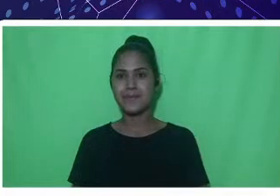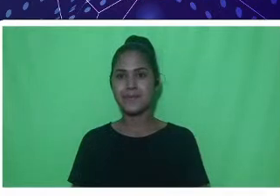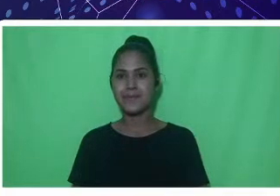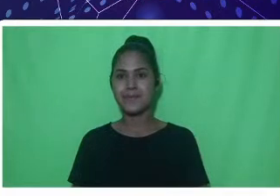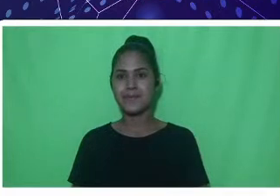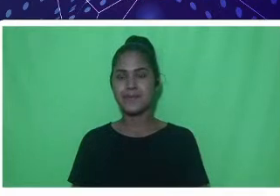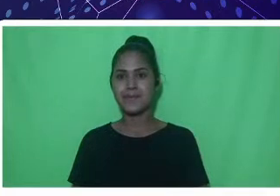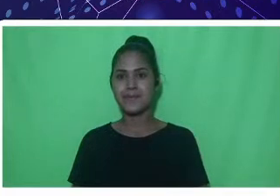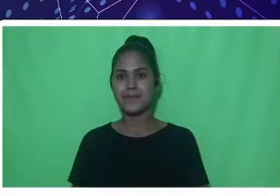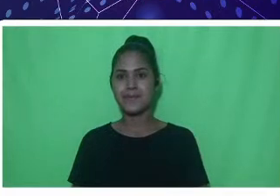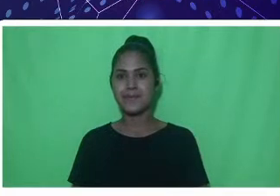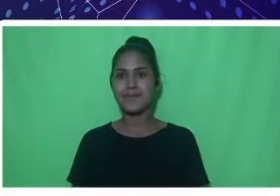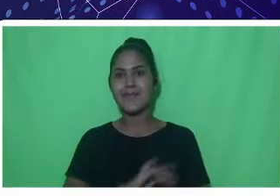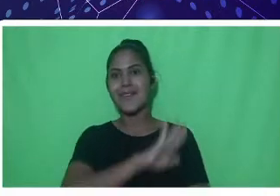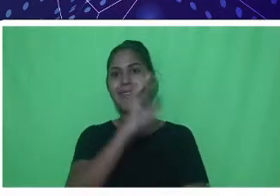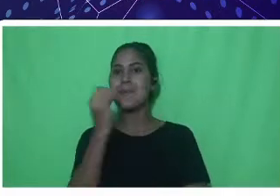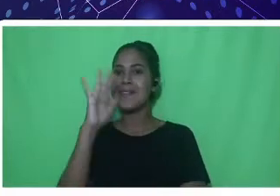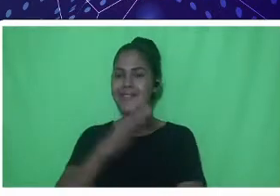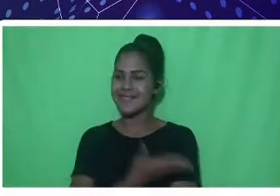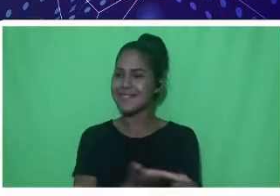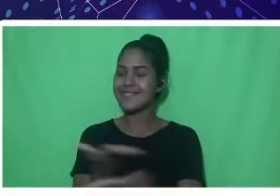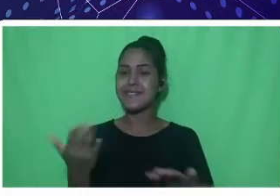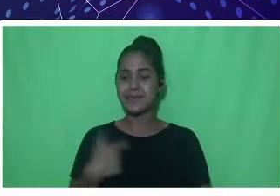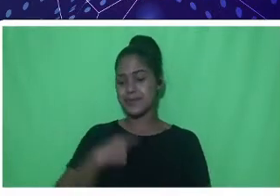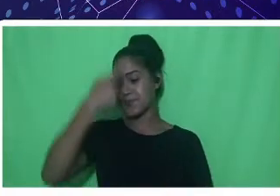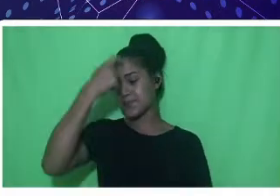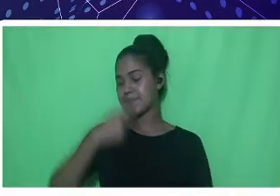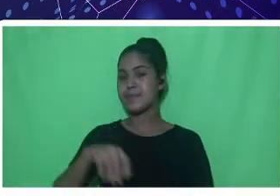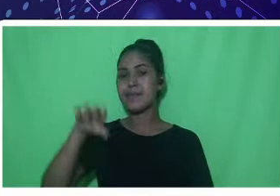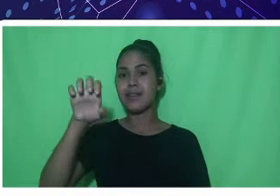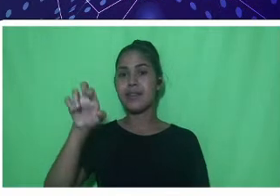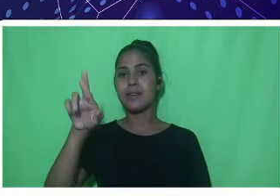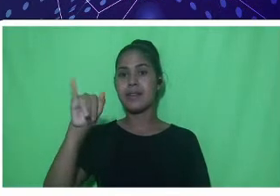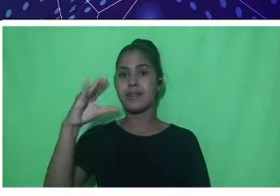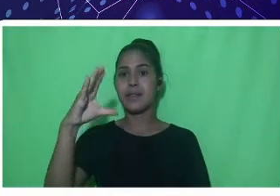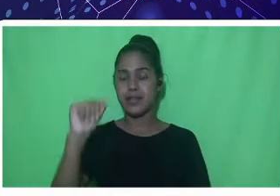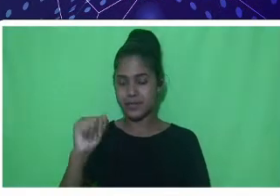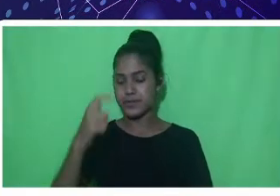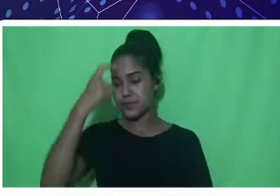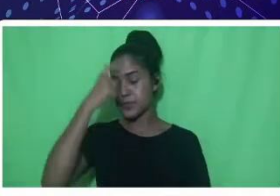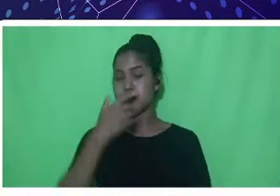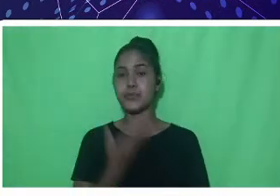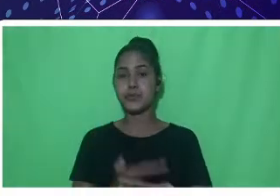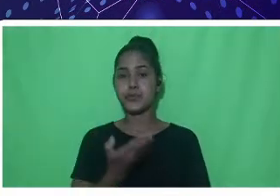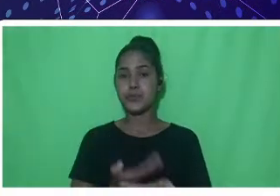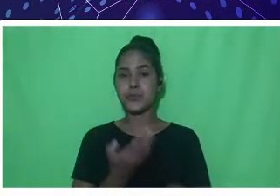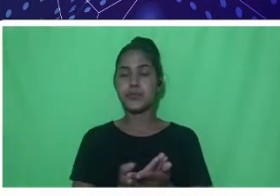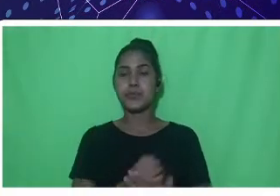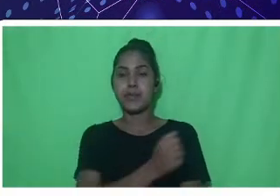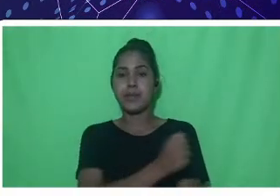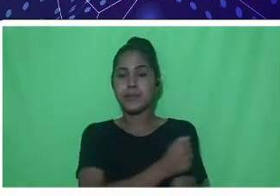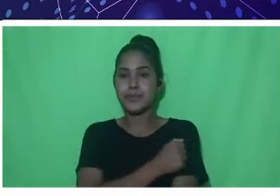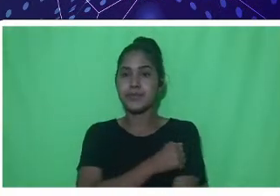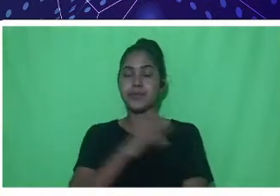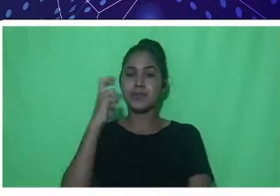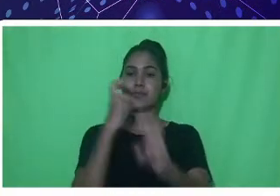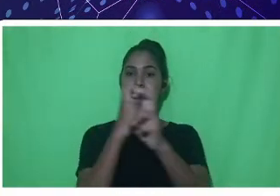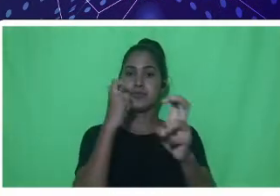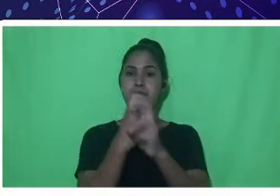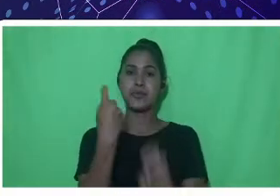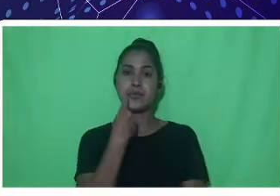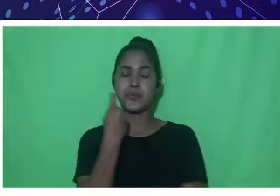Boa tarde a todos. Eu sou Érica Eloy, acadêmica do curso de Engenharia de Pesca, cursando o oitavo período.